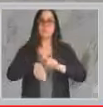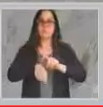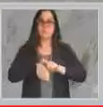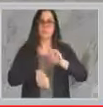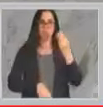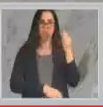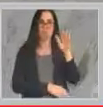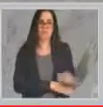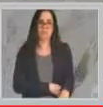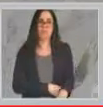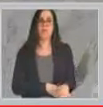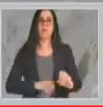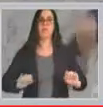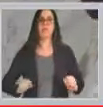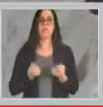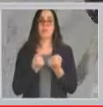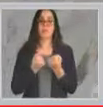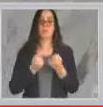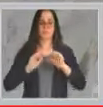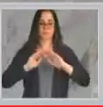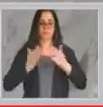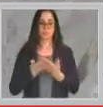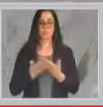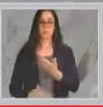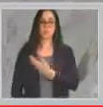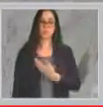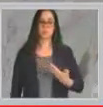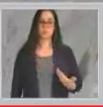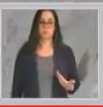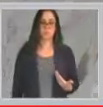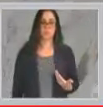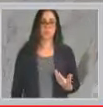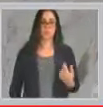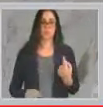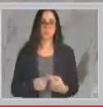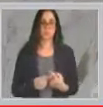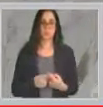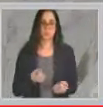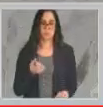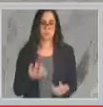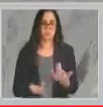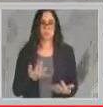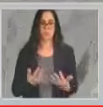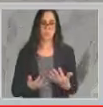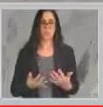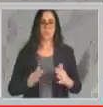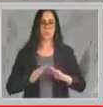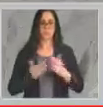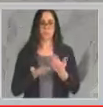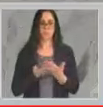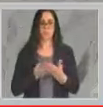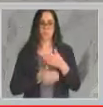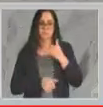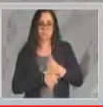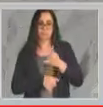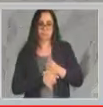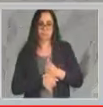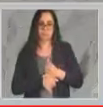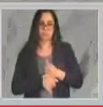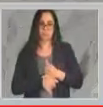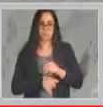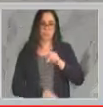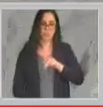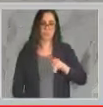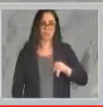em defesa de uma escola, de uma escola estadual, que foi incendiada, uma escola de lata, professora Ilda